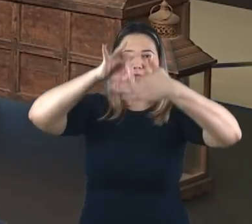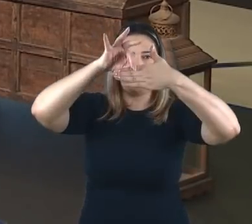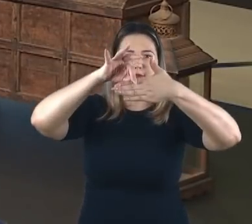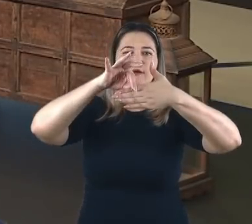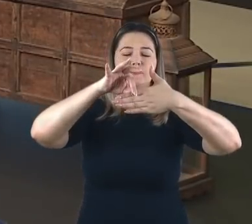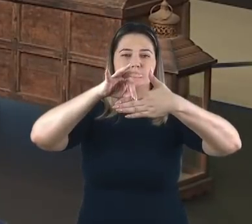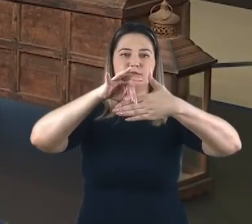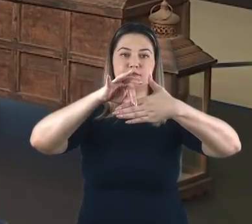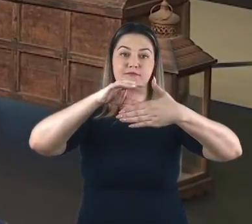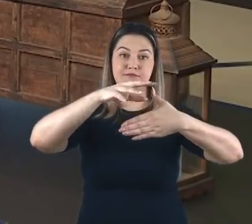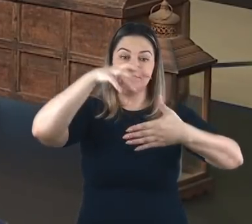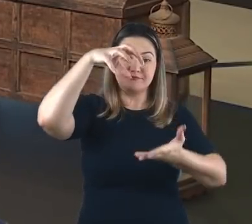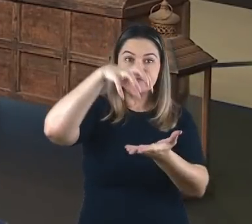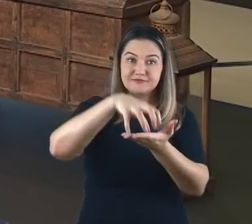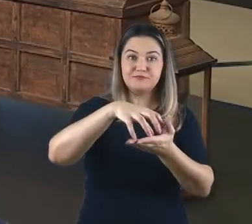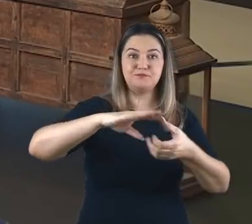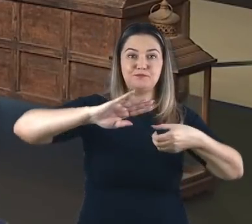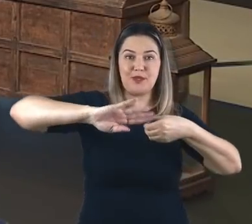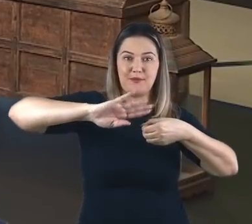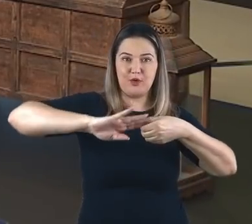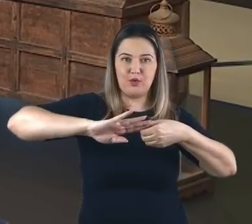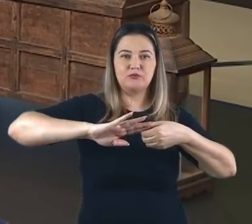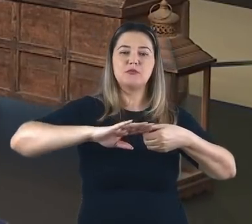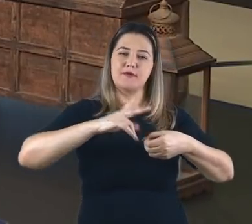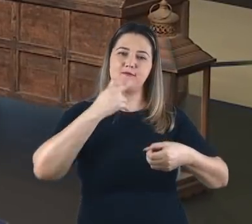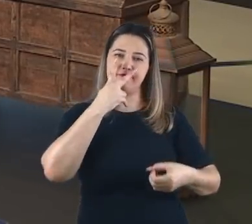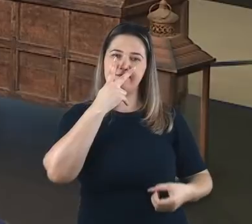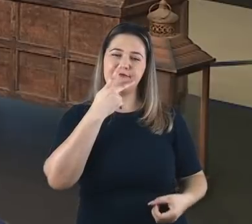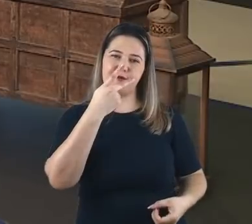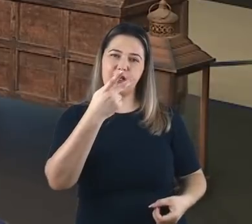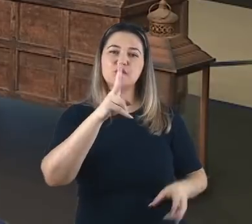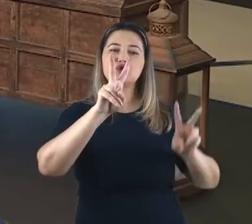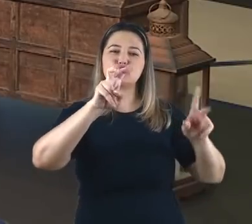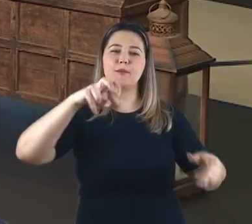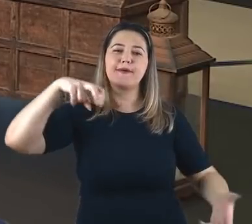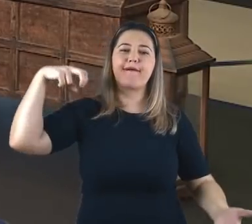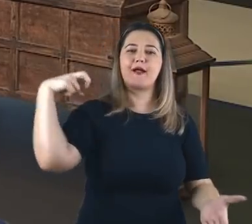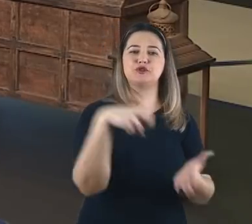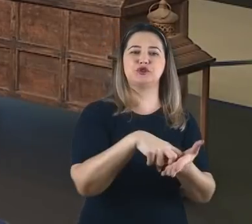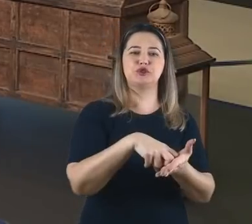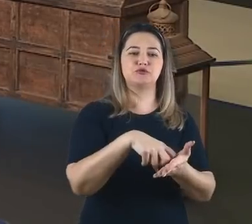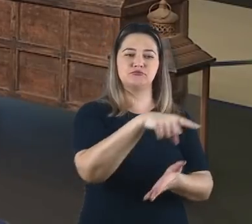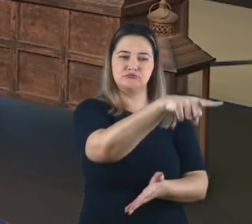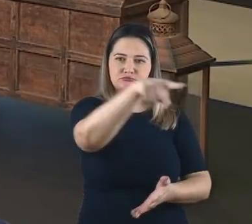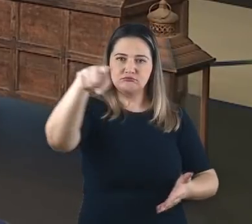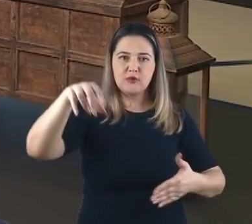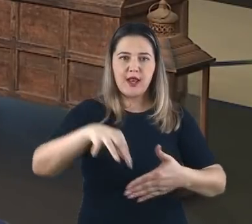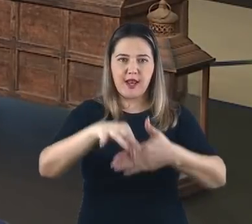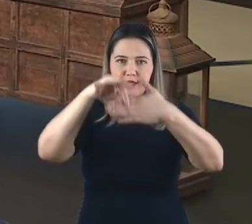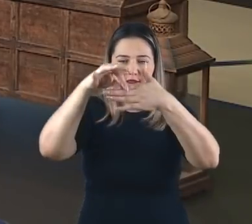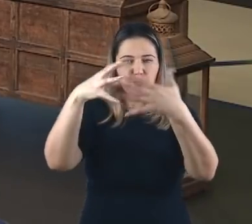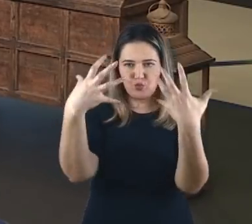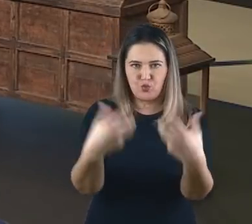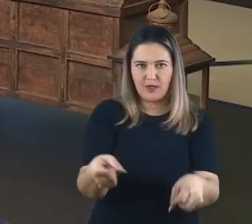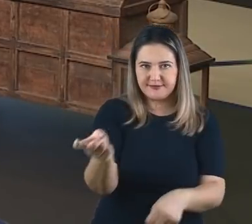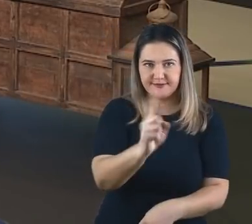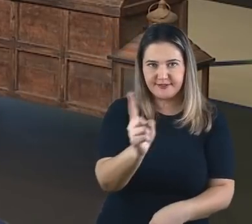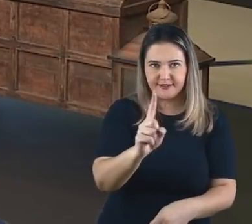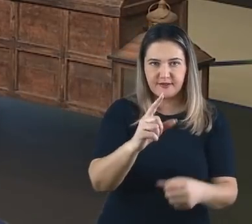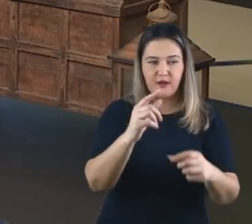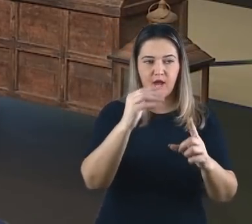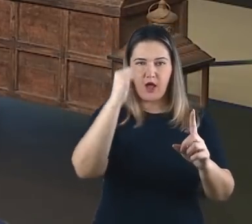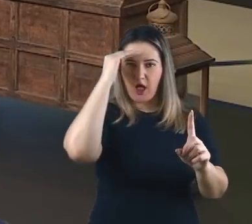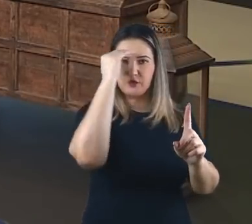culto da Babilônia. Então ele fala ali dos castigos dados aos oficiais e sacerdotes que não adorassem os seus